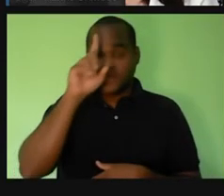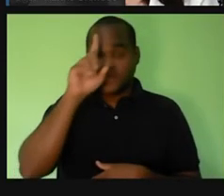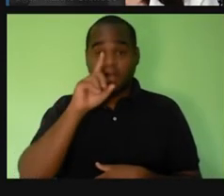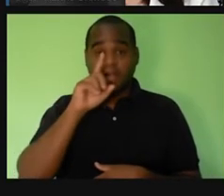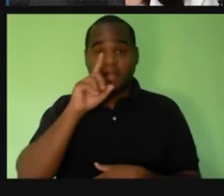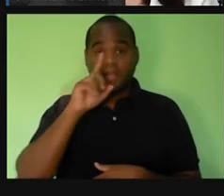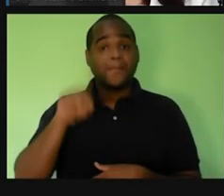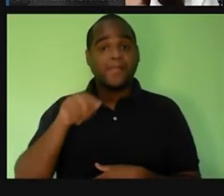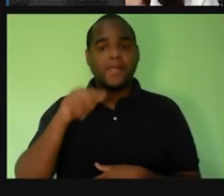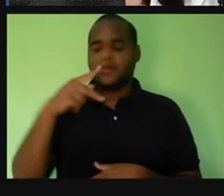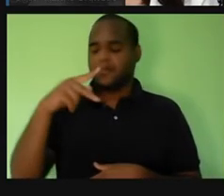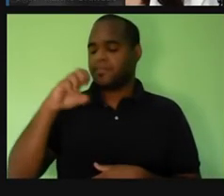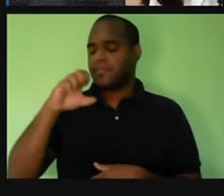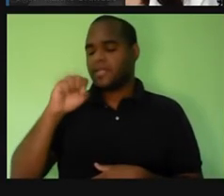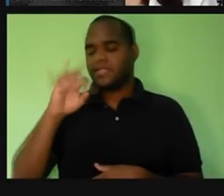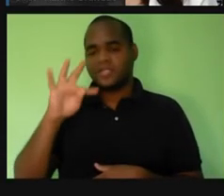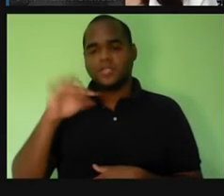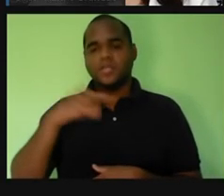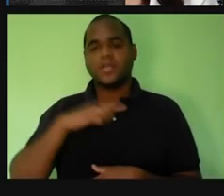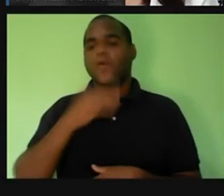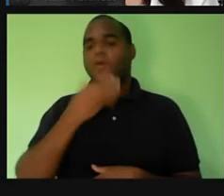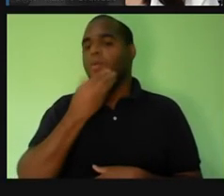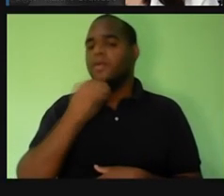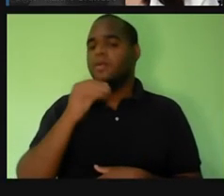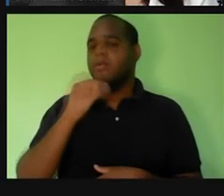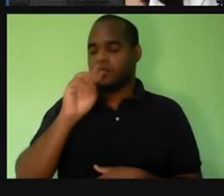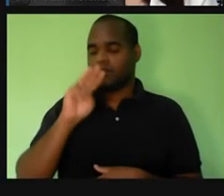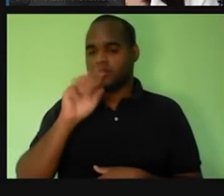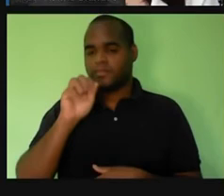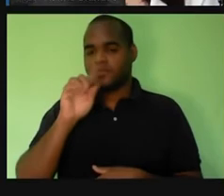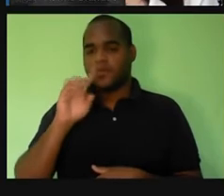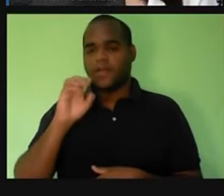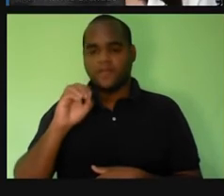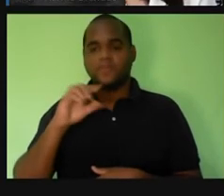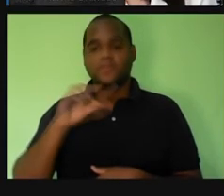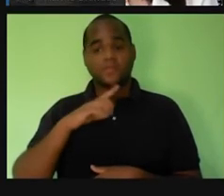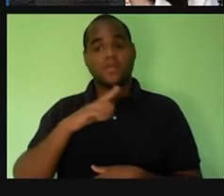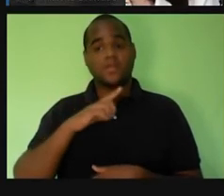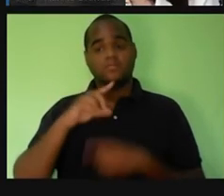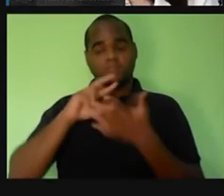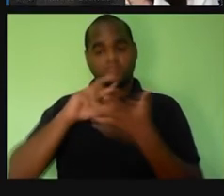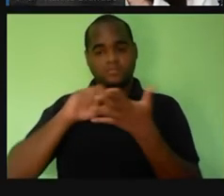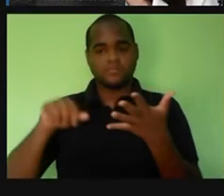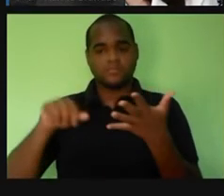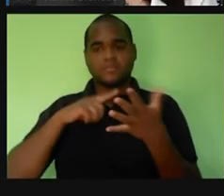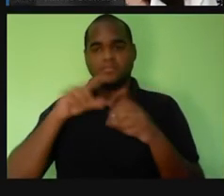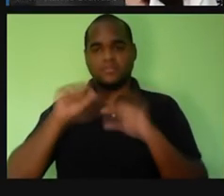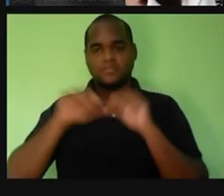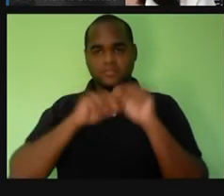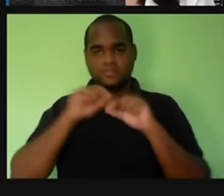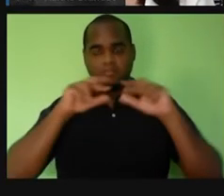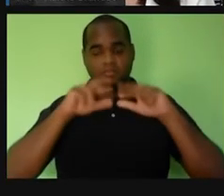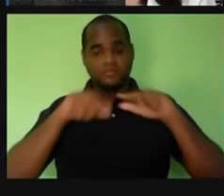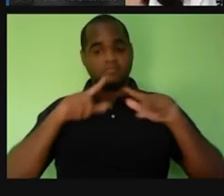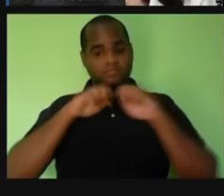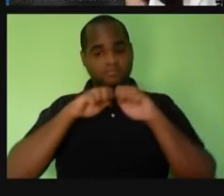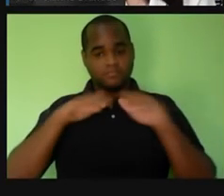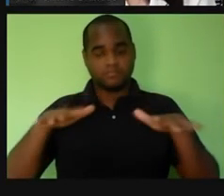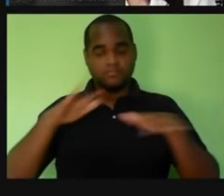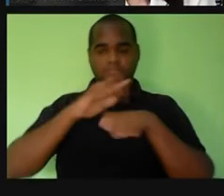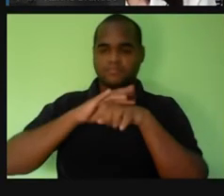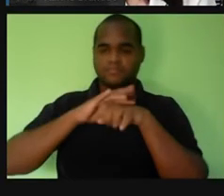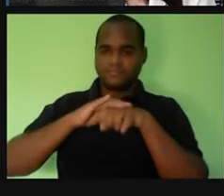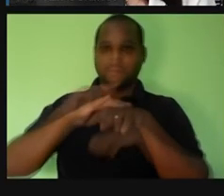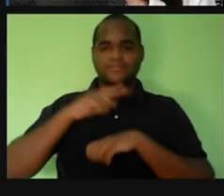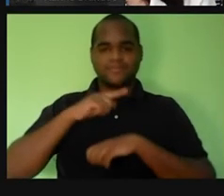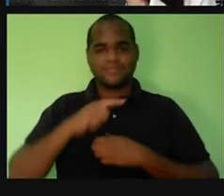Oswaldo Cruz deu prioridade ao extermínio do grande vetor, ou seja, do grande transmissor da doença, que são os ratos. Porque são